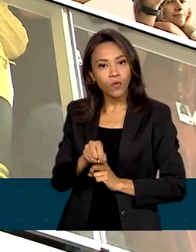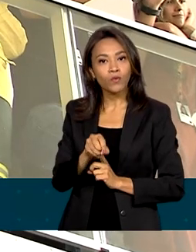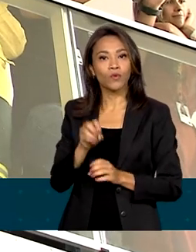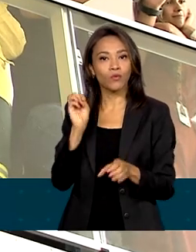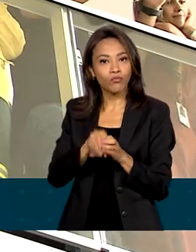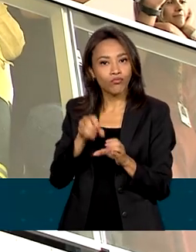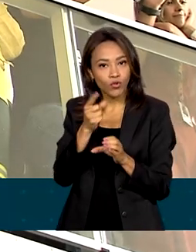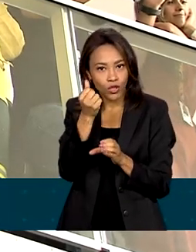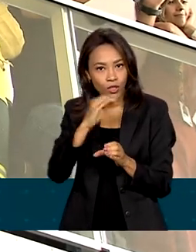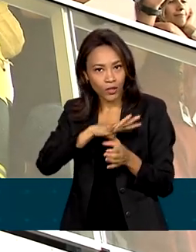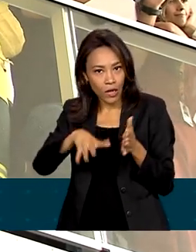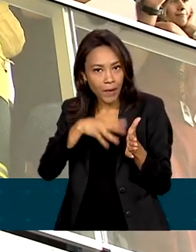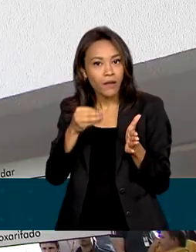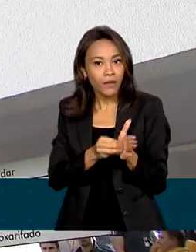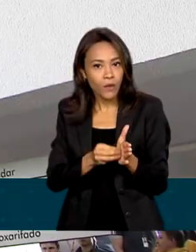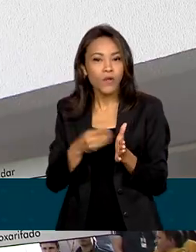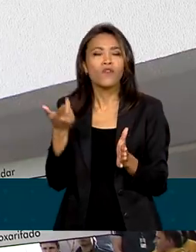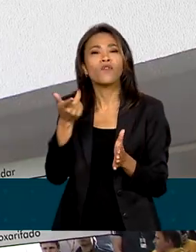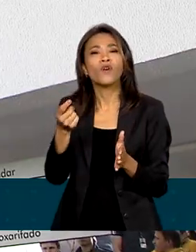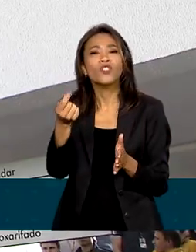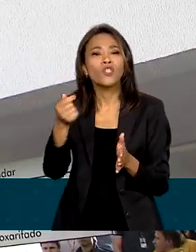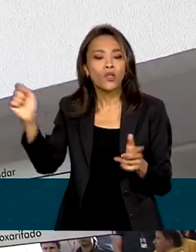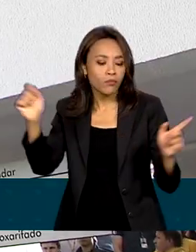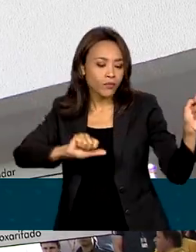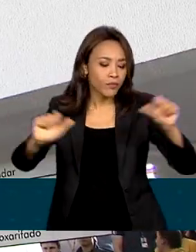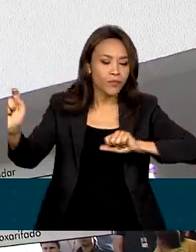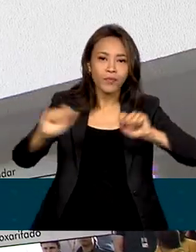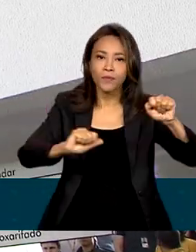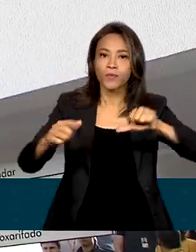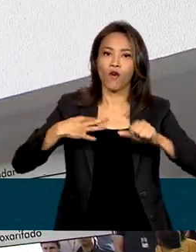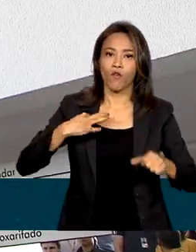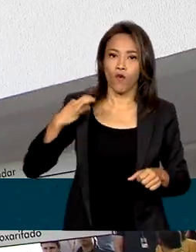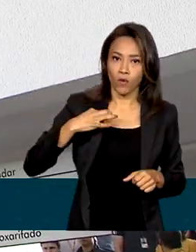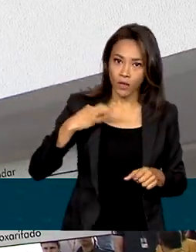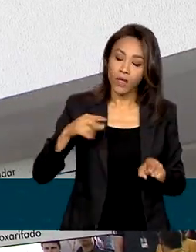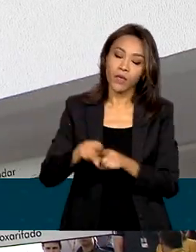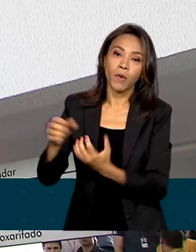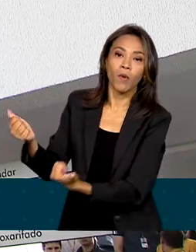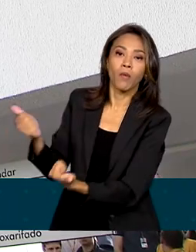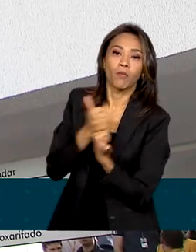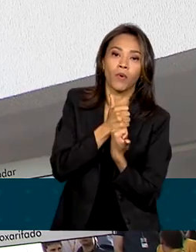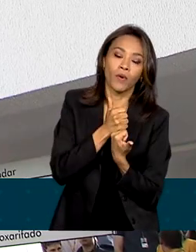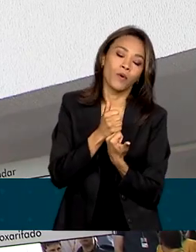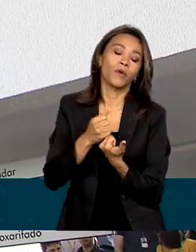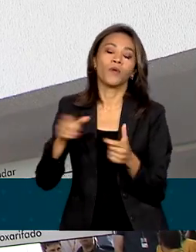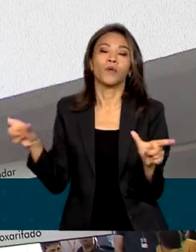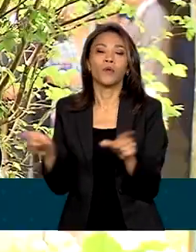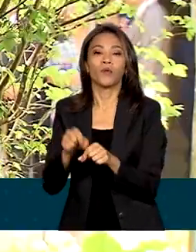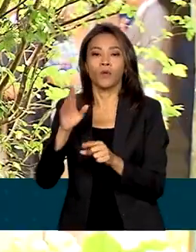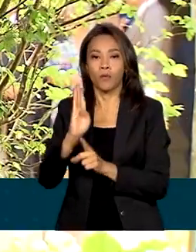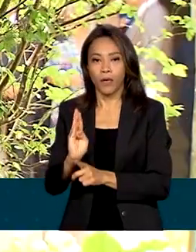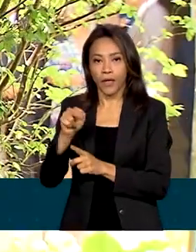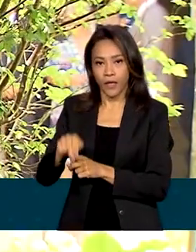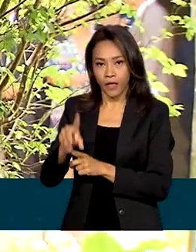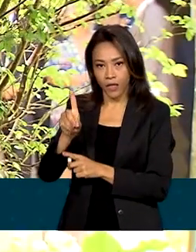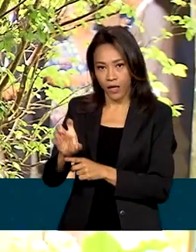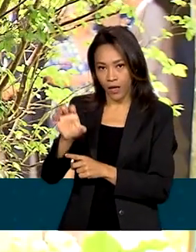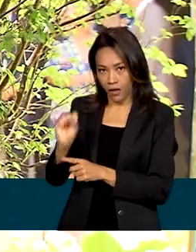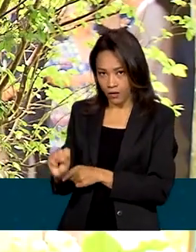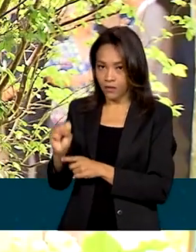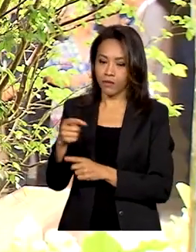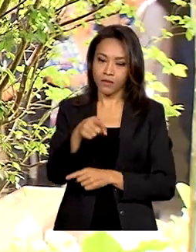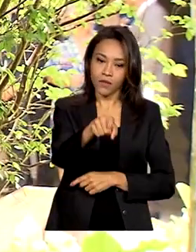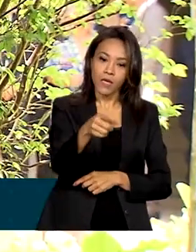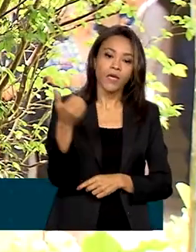internacionais voluntárias geridas pelo Banco Nacional de Desenvolvimento Econômico e Social. O BNDES vai